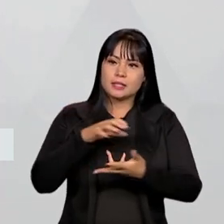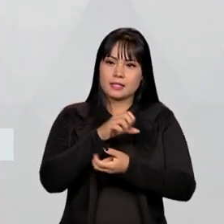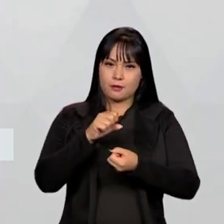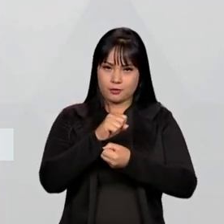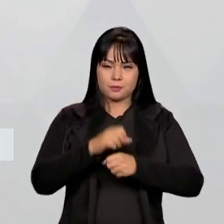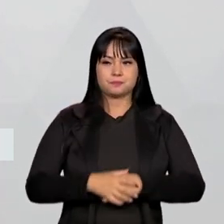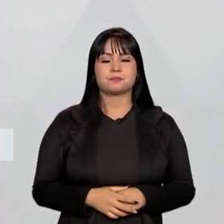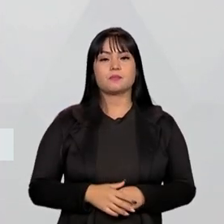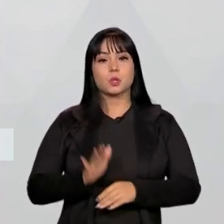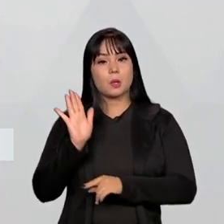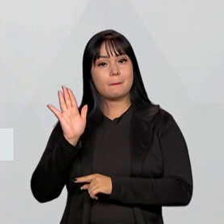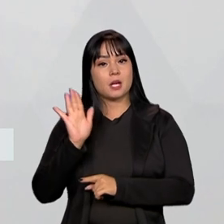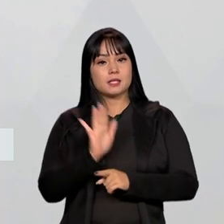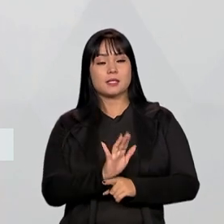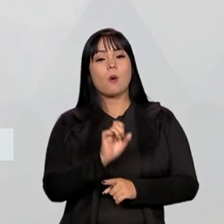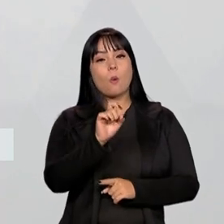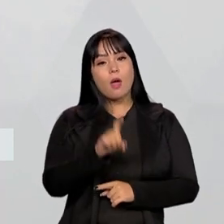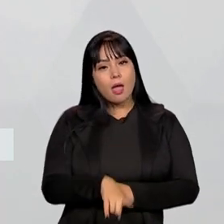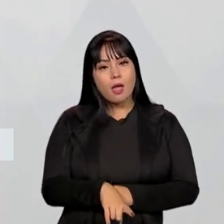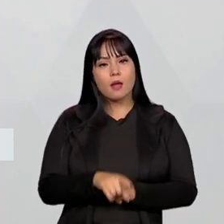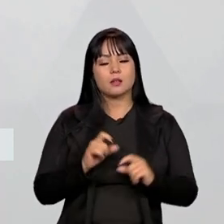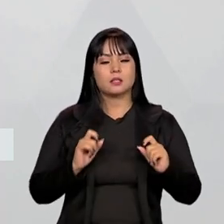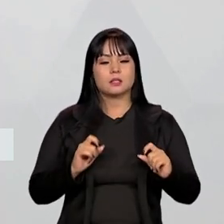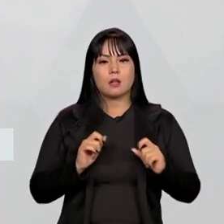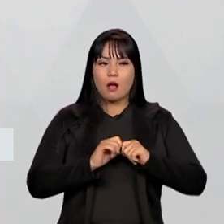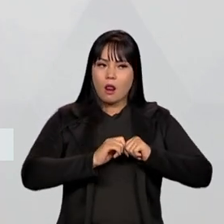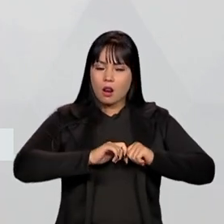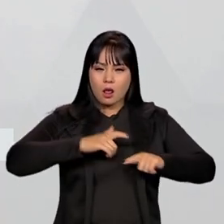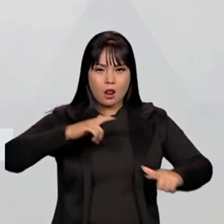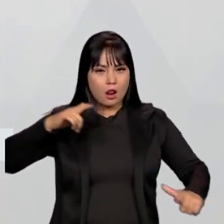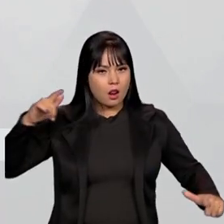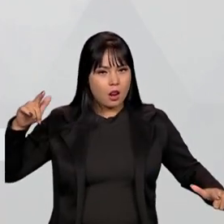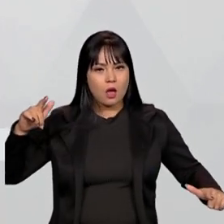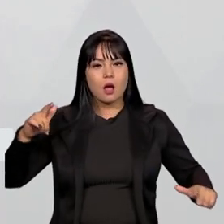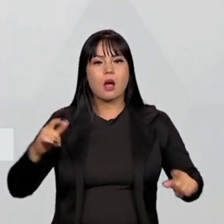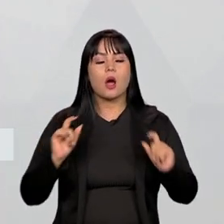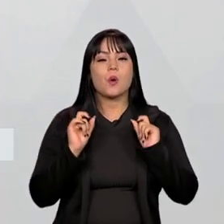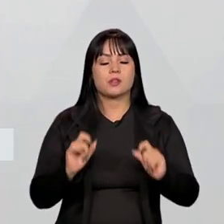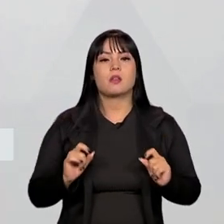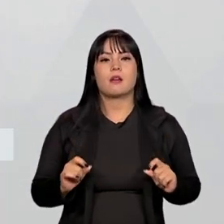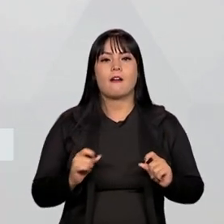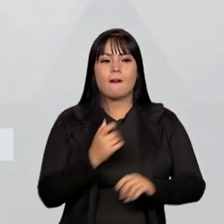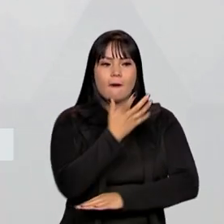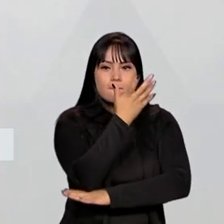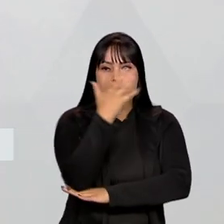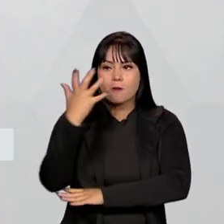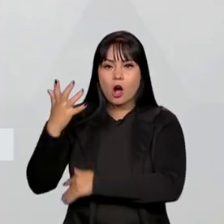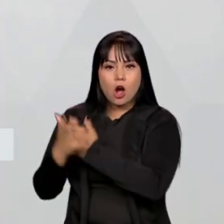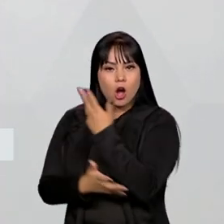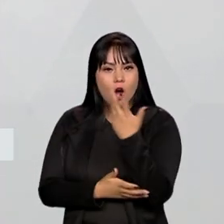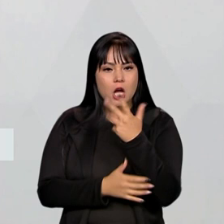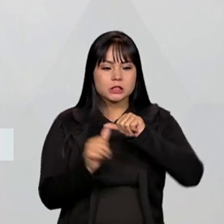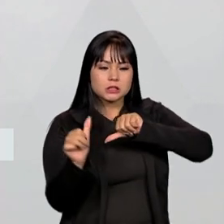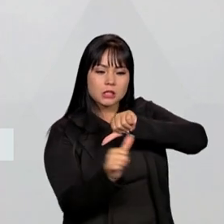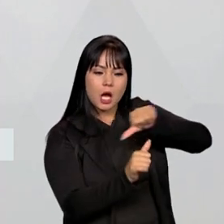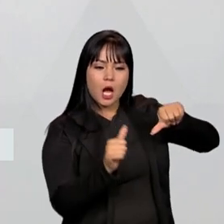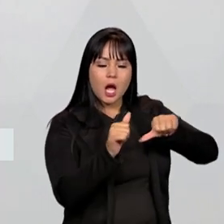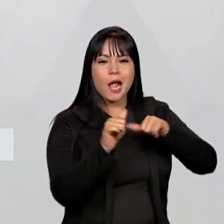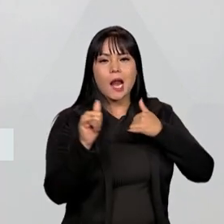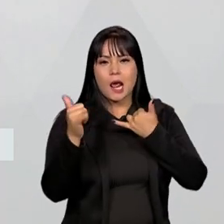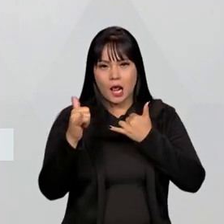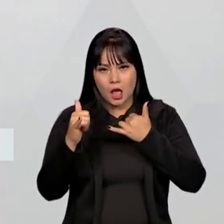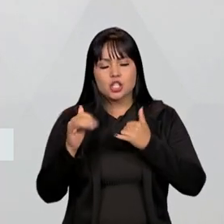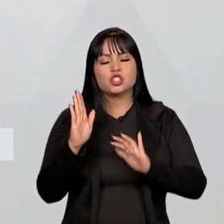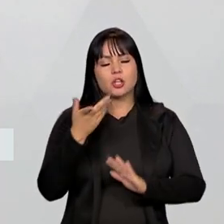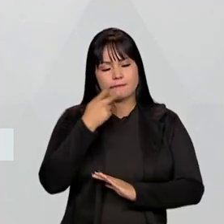A cooperação será ampla em relação à floresta, transição energética, como já